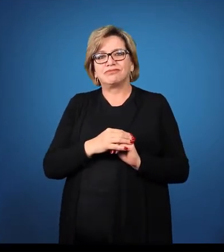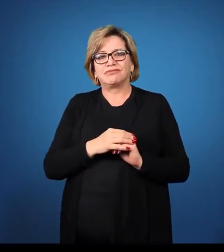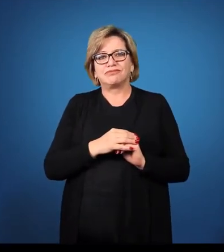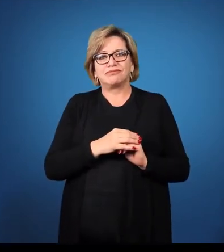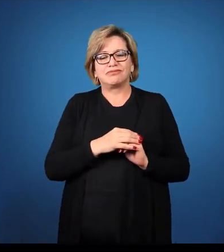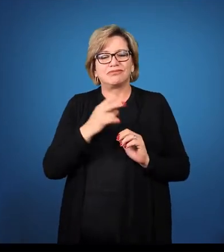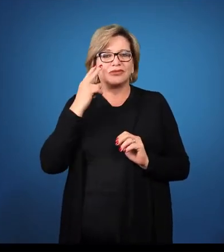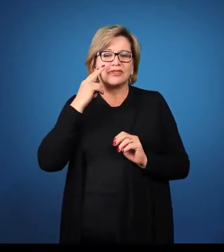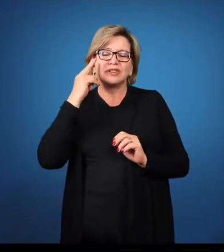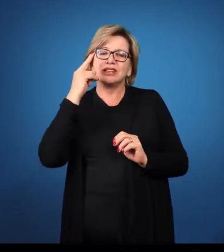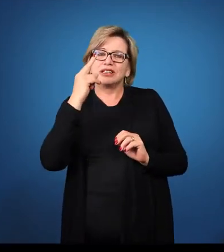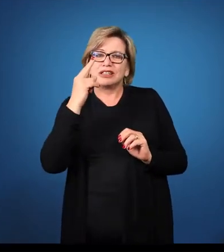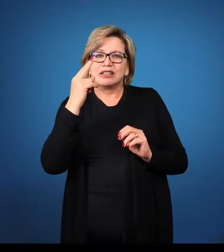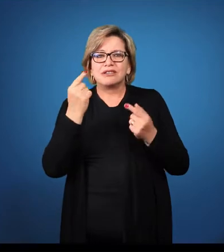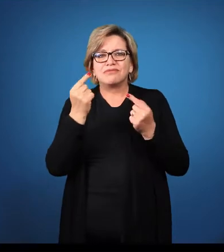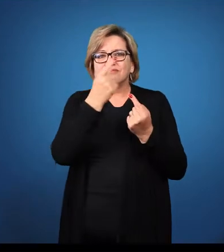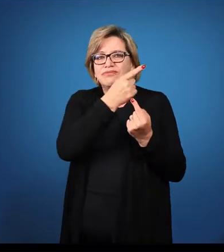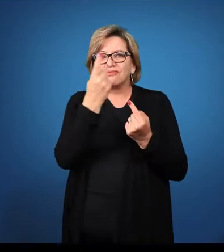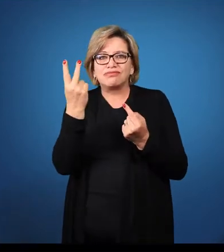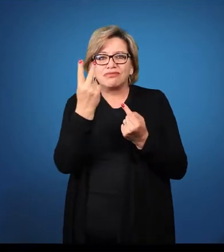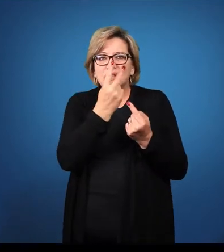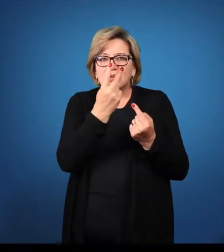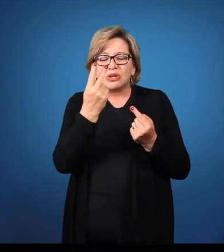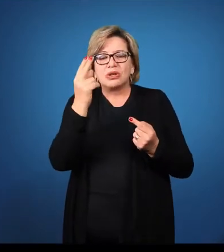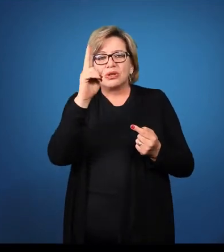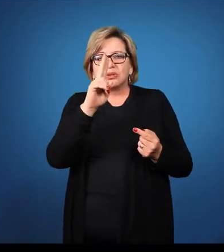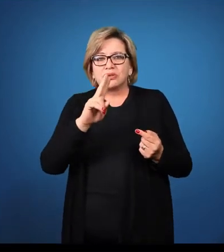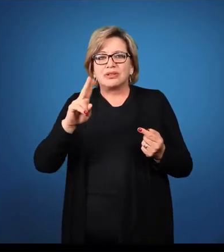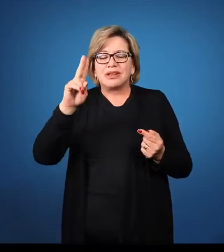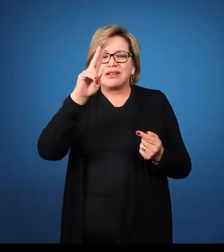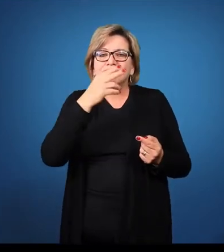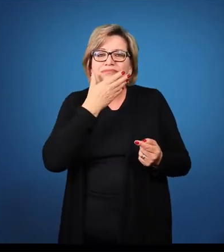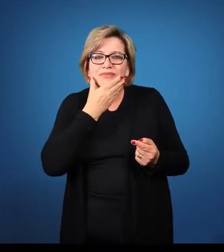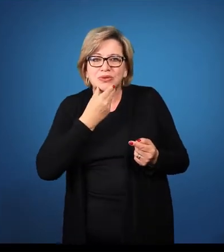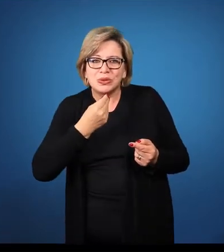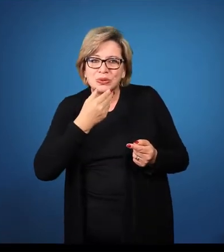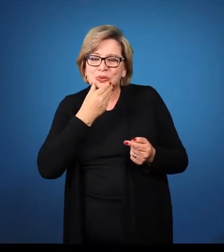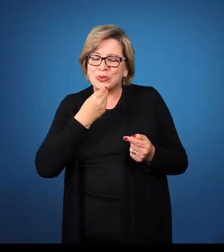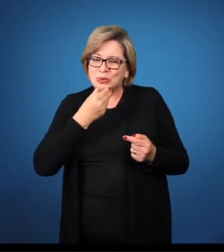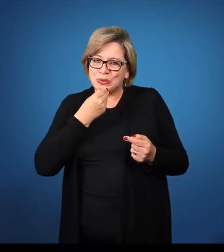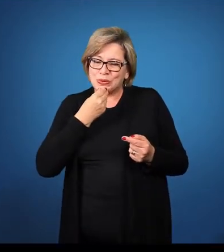Celer. Esta forma, utilizada para o masculino.